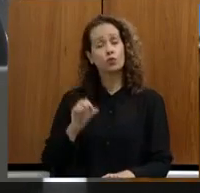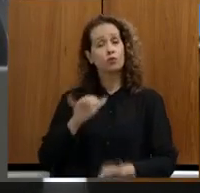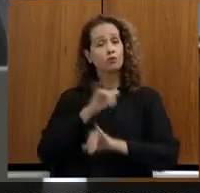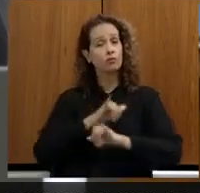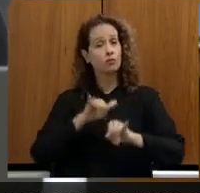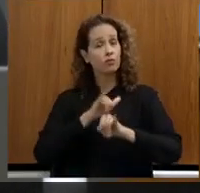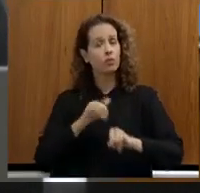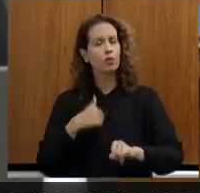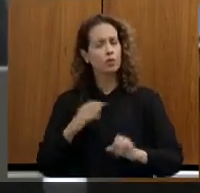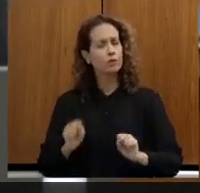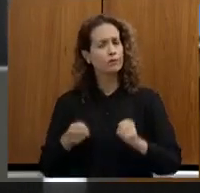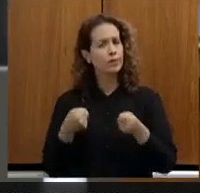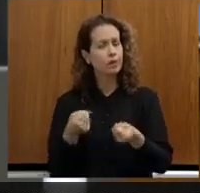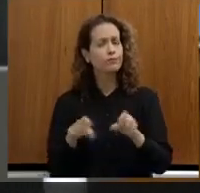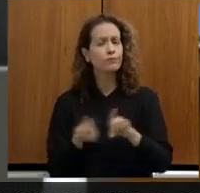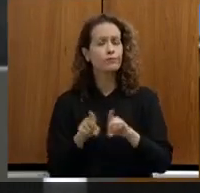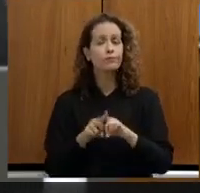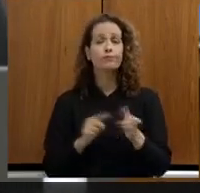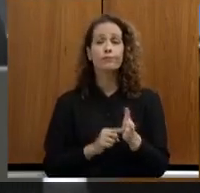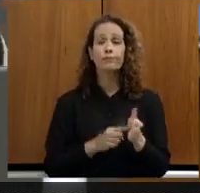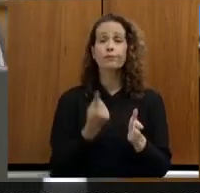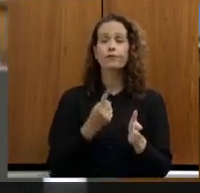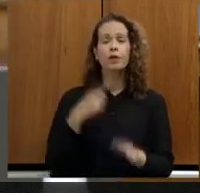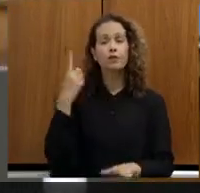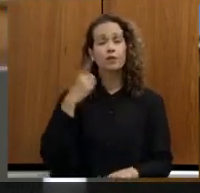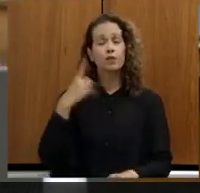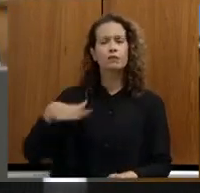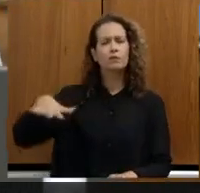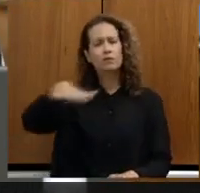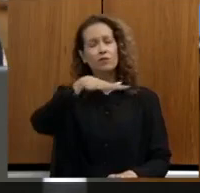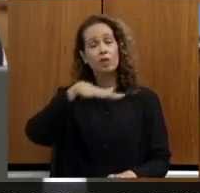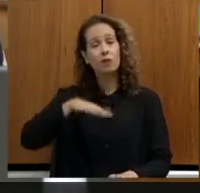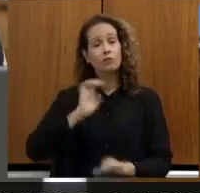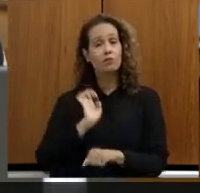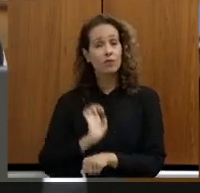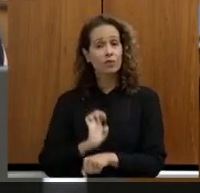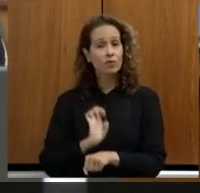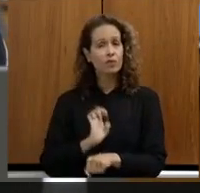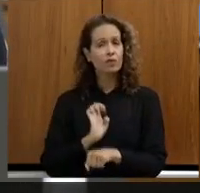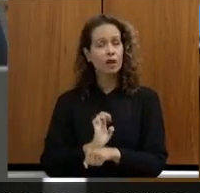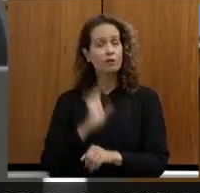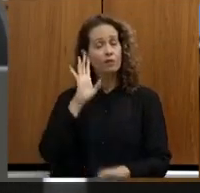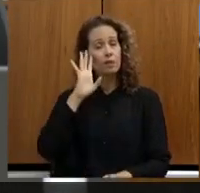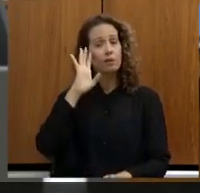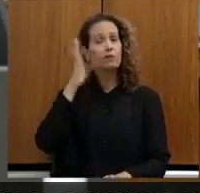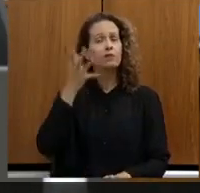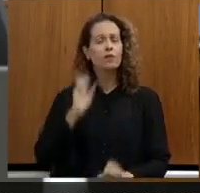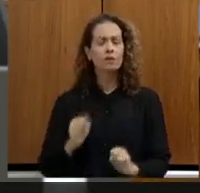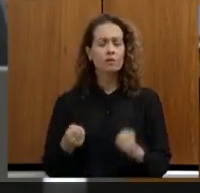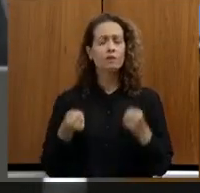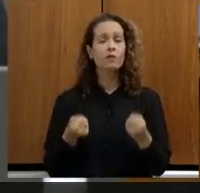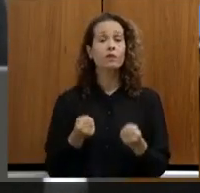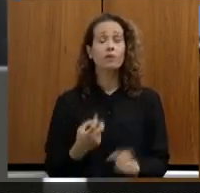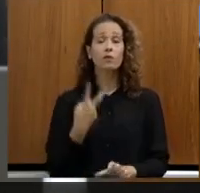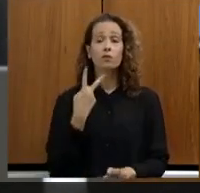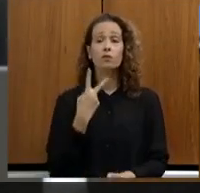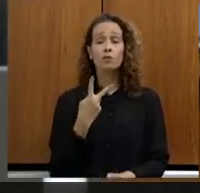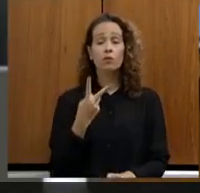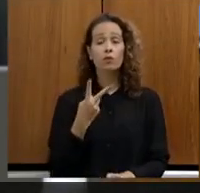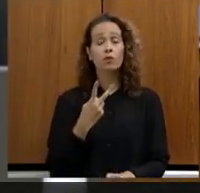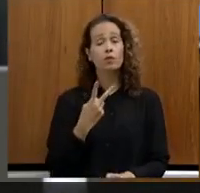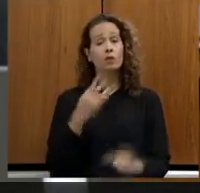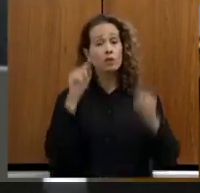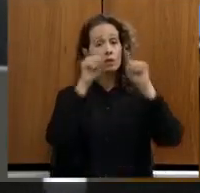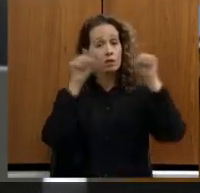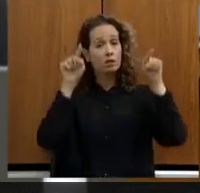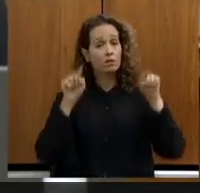também pela primeira vez a advocacia geral do estado determinou a defesa de dois dos nossos servidores